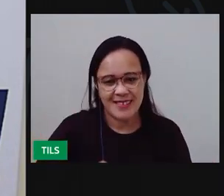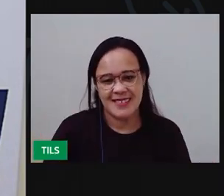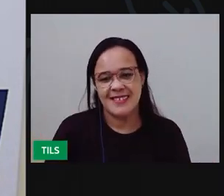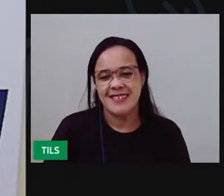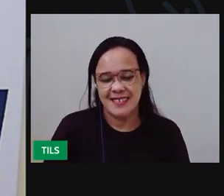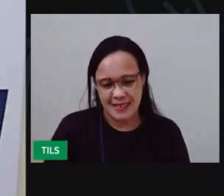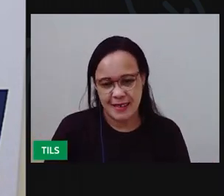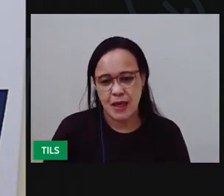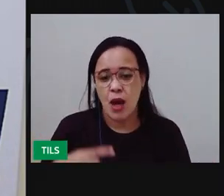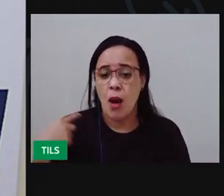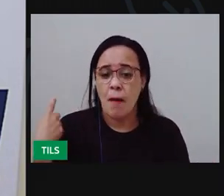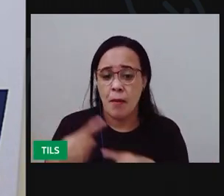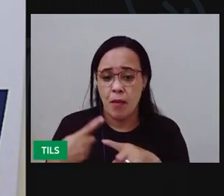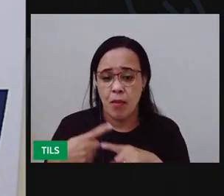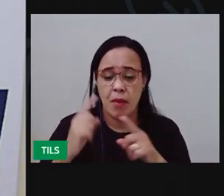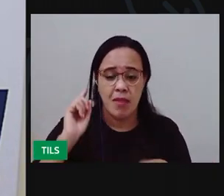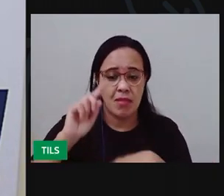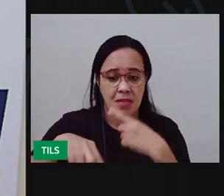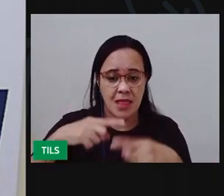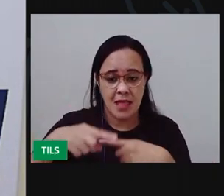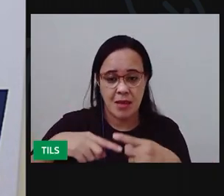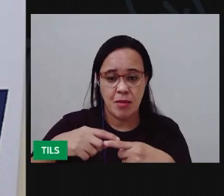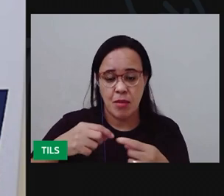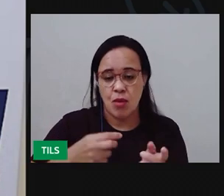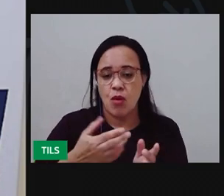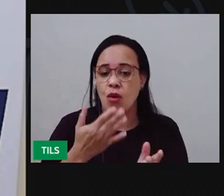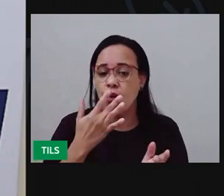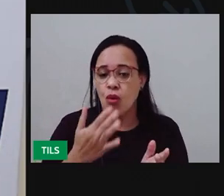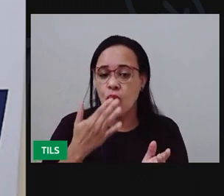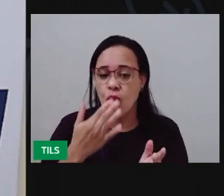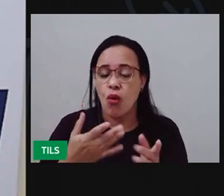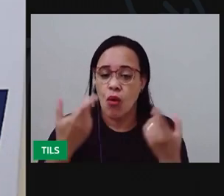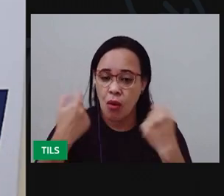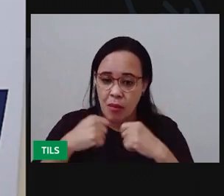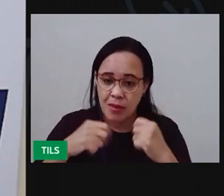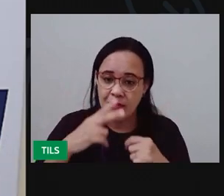imprimir ali a imagem que você quer.